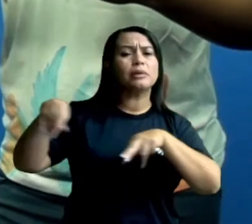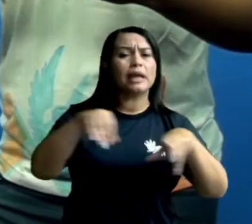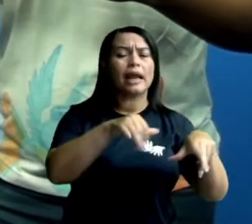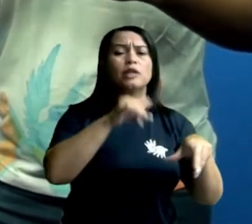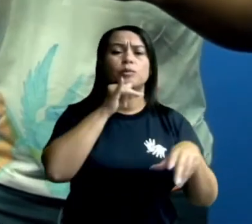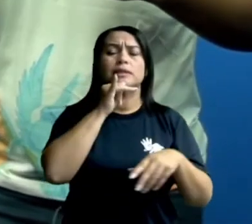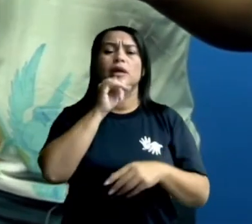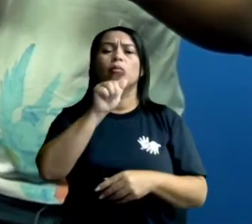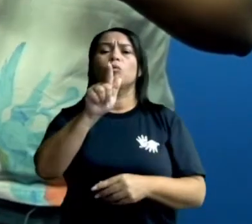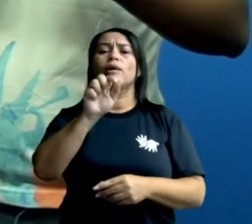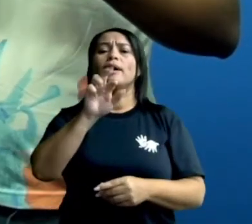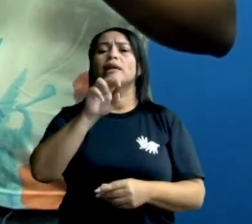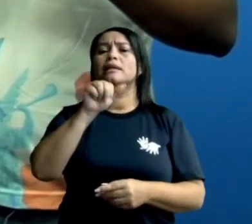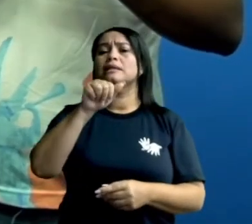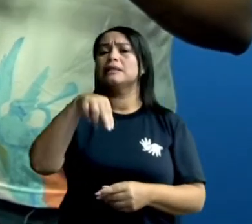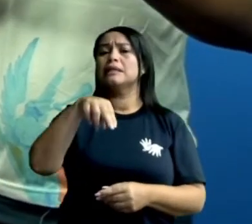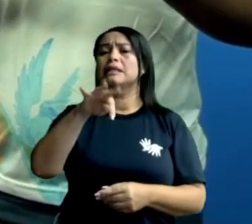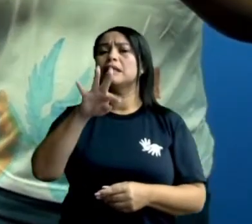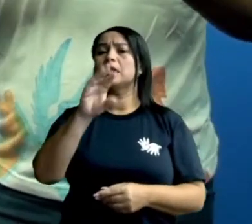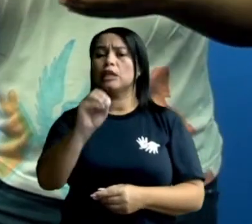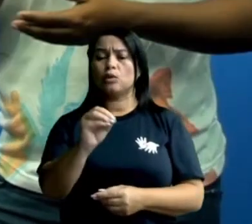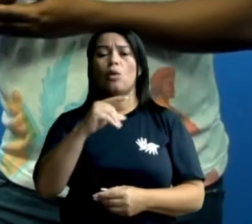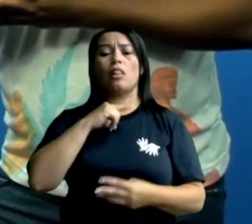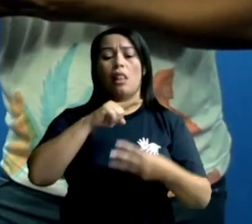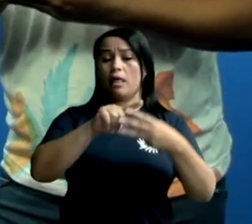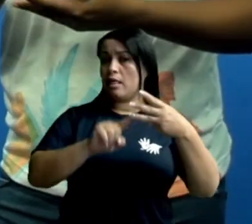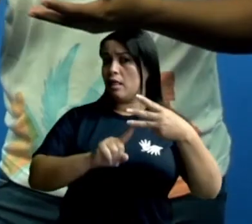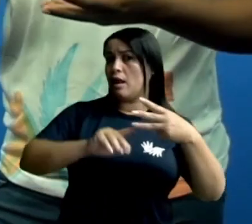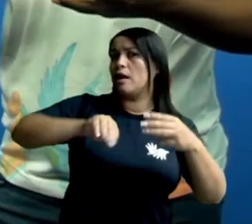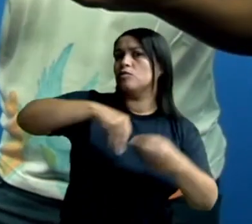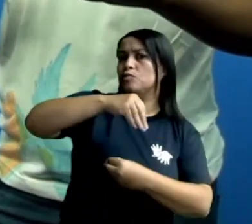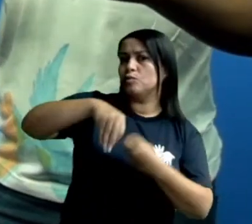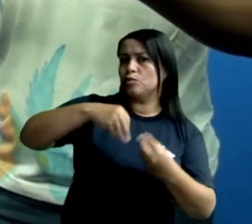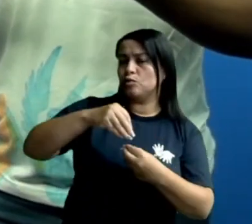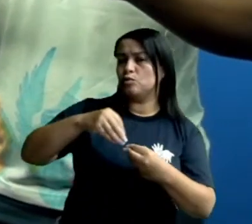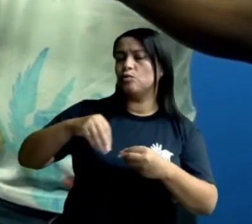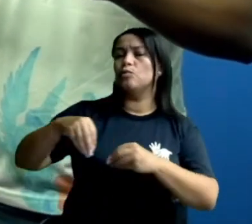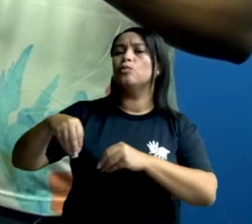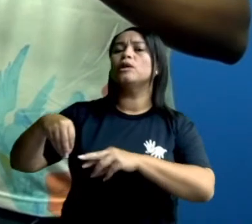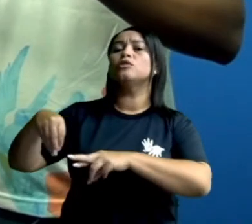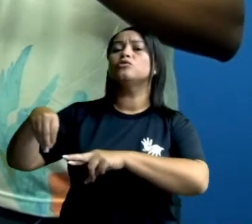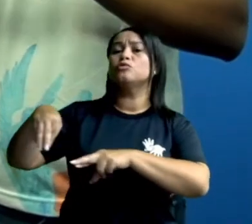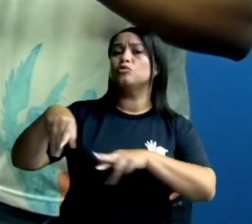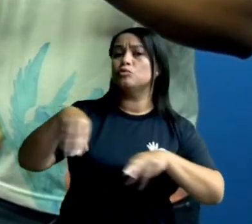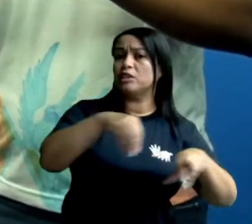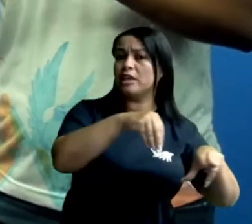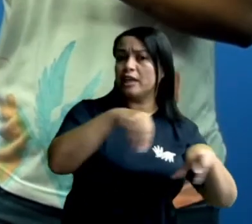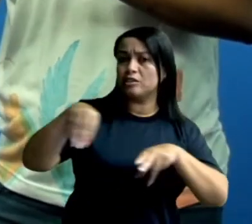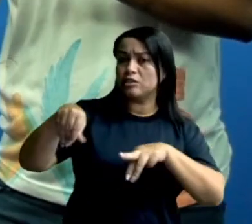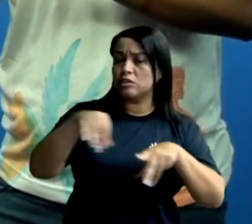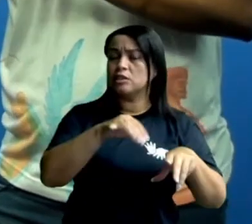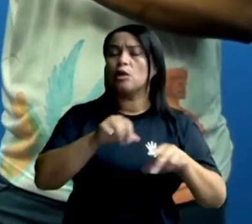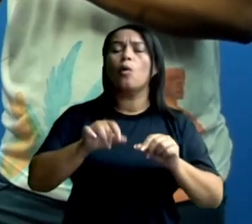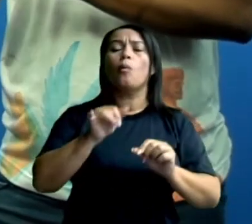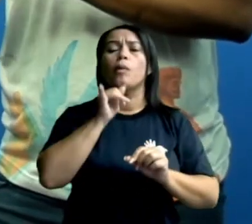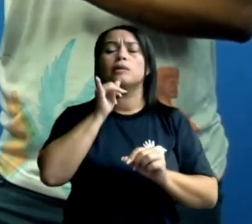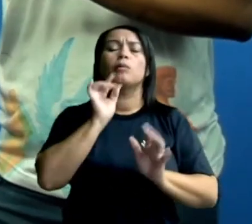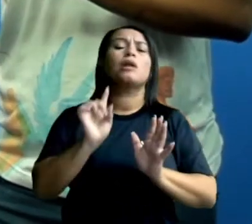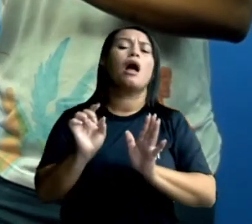de três minerais. Então, esses minerais, eles, quando estão isolados, de sua forma